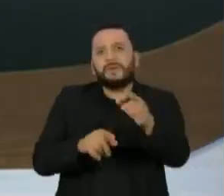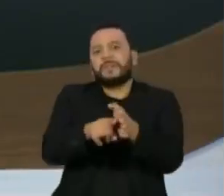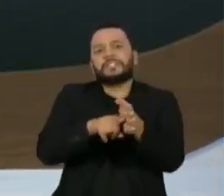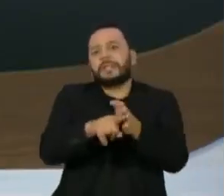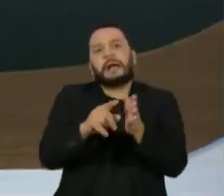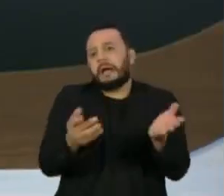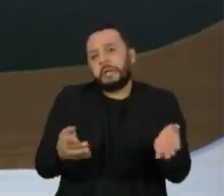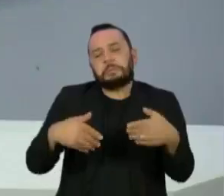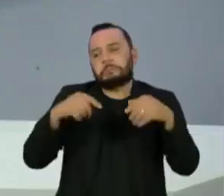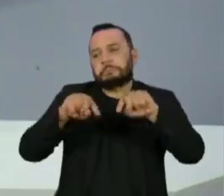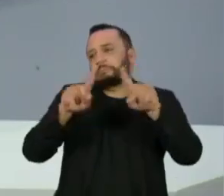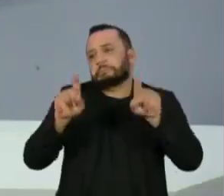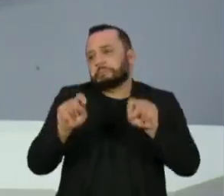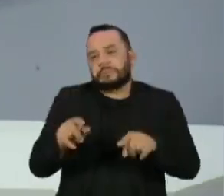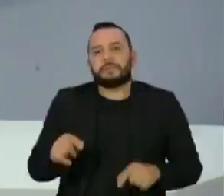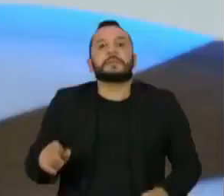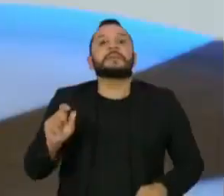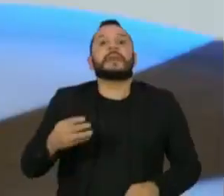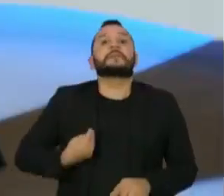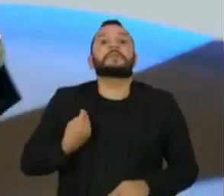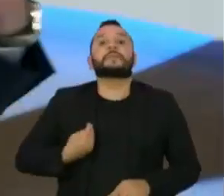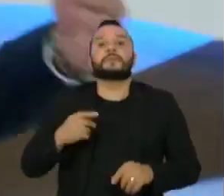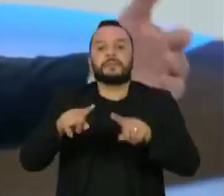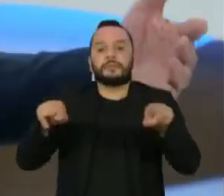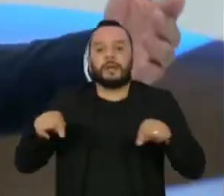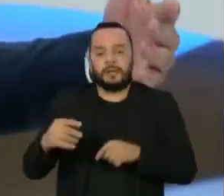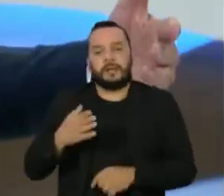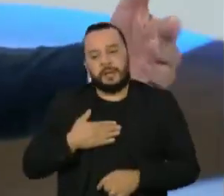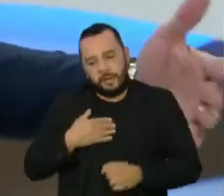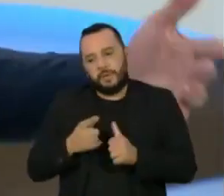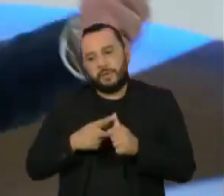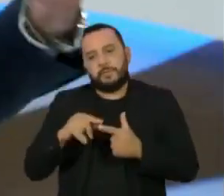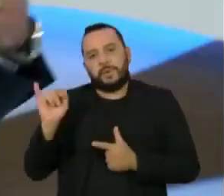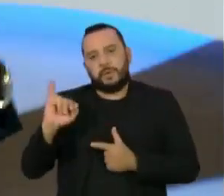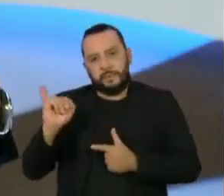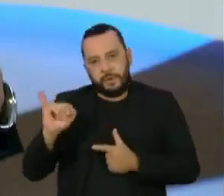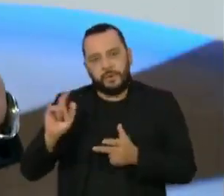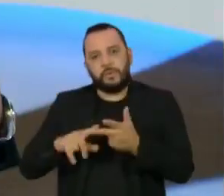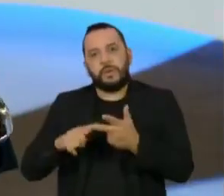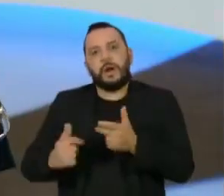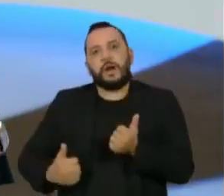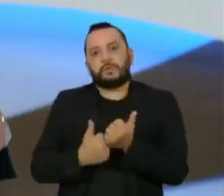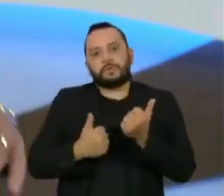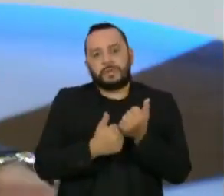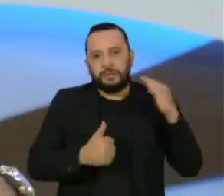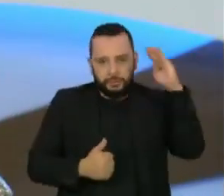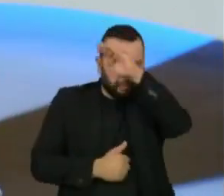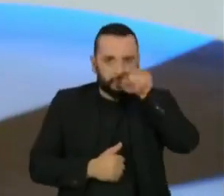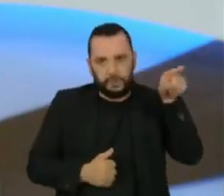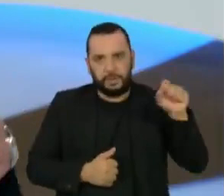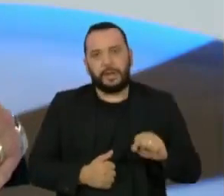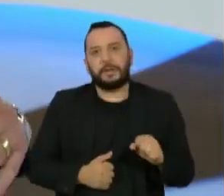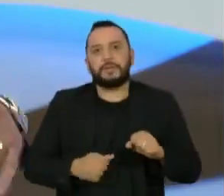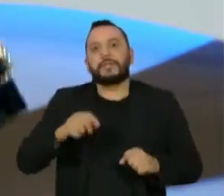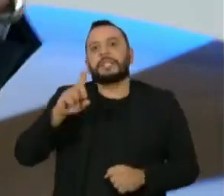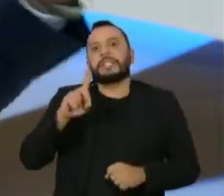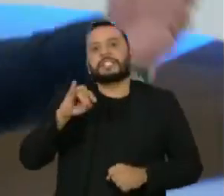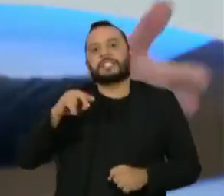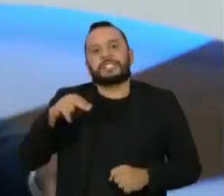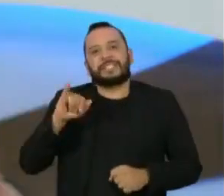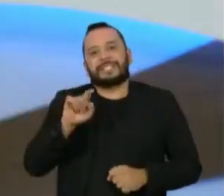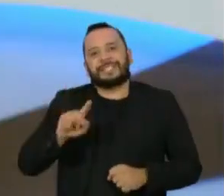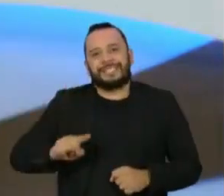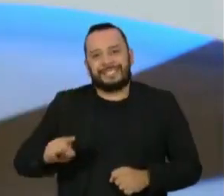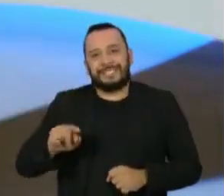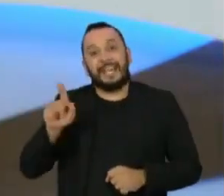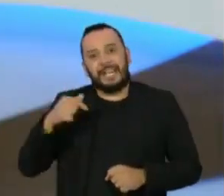momento? Você ou seu... Estava eu, o meu irmão, o ajudante de ordem em determinado momento do presidente, entra conosco... Esse Diniz? O Diniz, mas ele